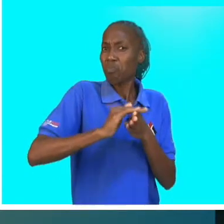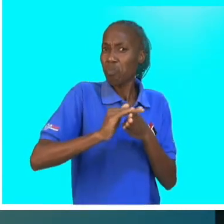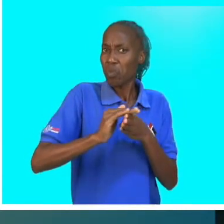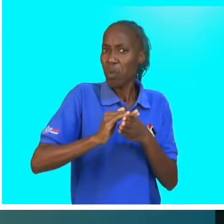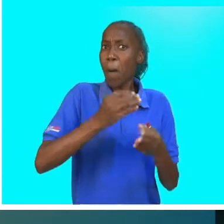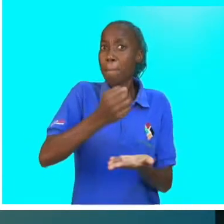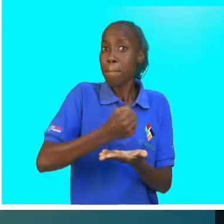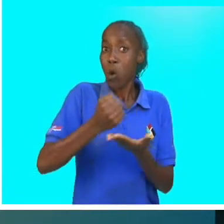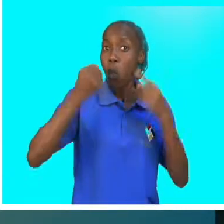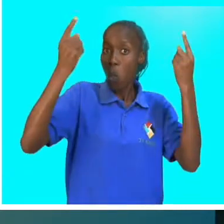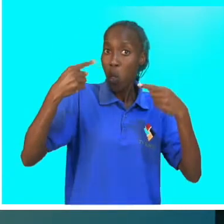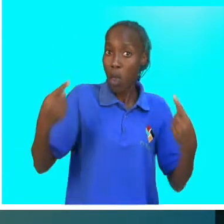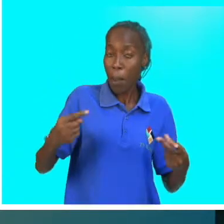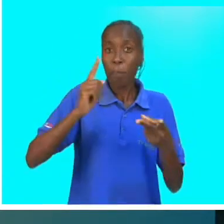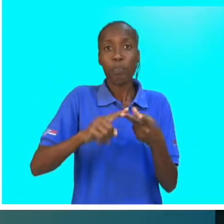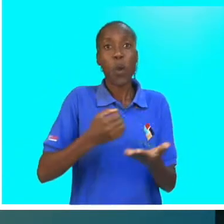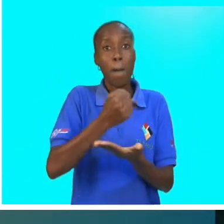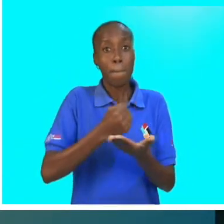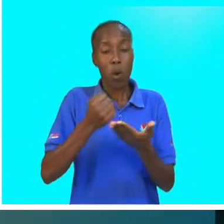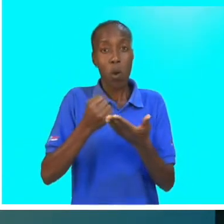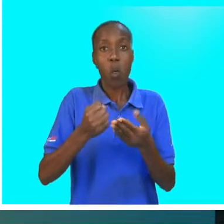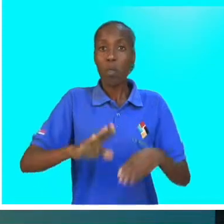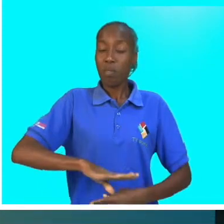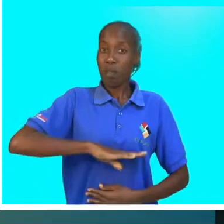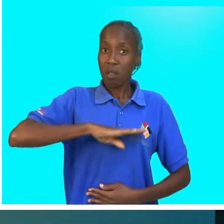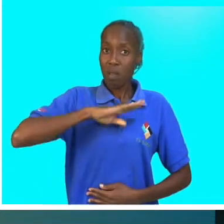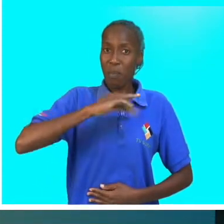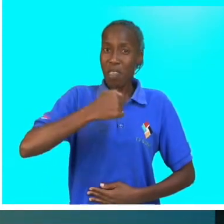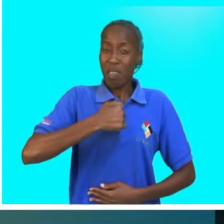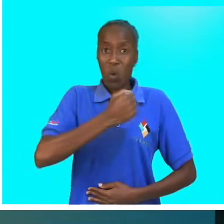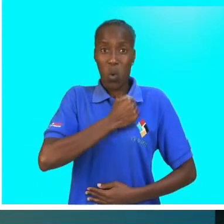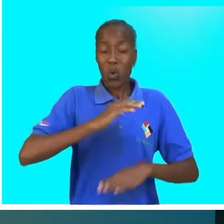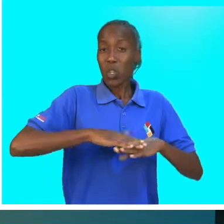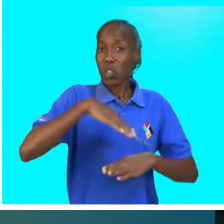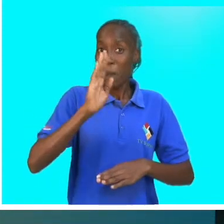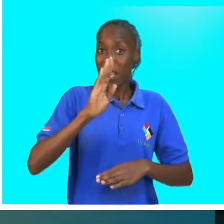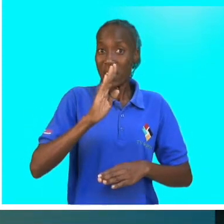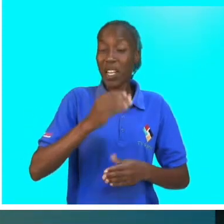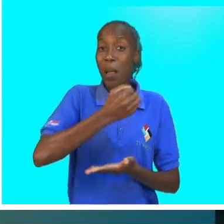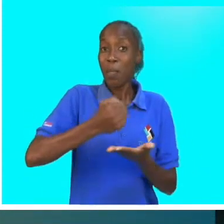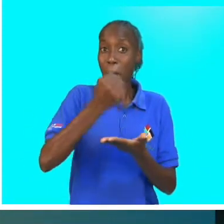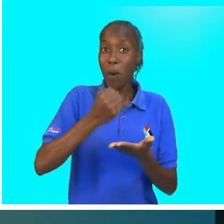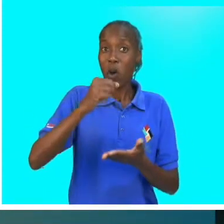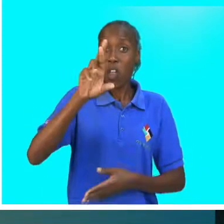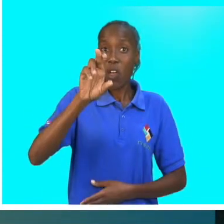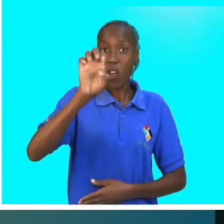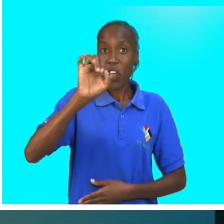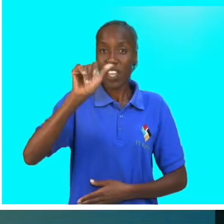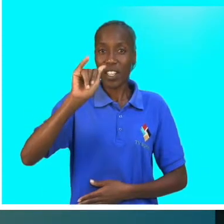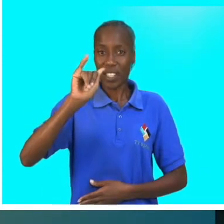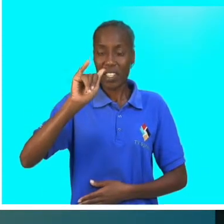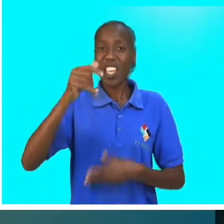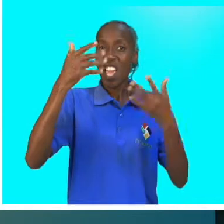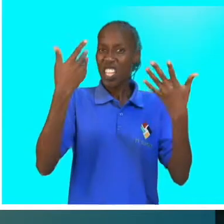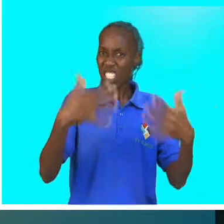Bolos de noiva e de aniversário. O meu bolo preferido é o bolo rei. É simples e